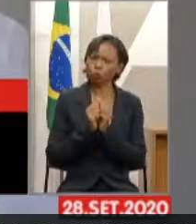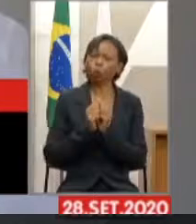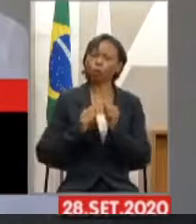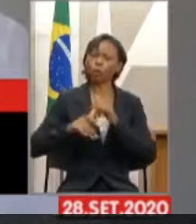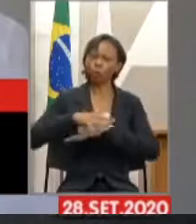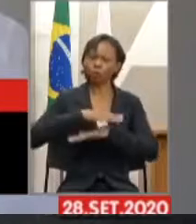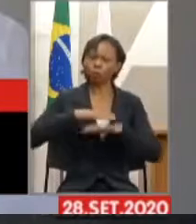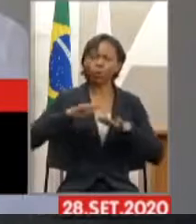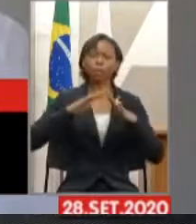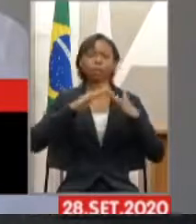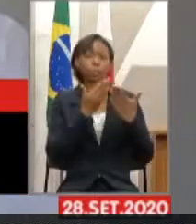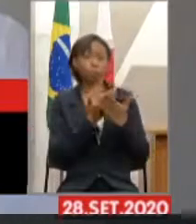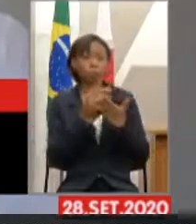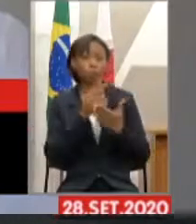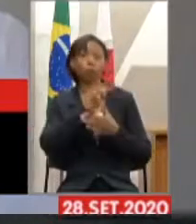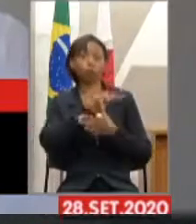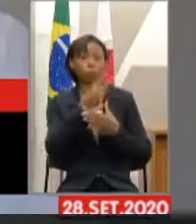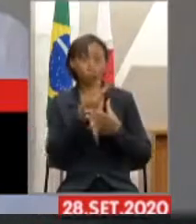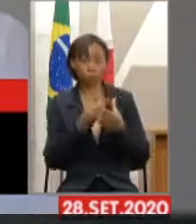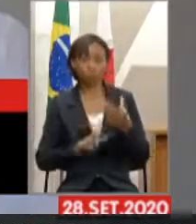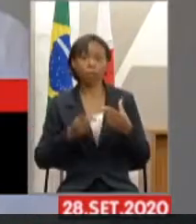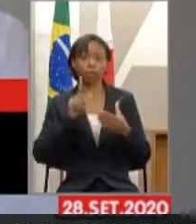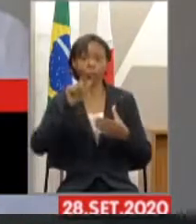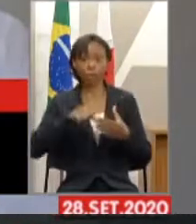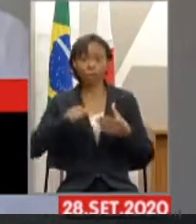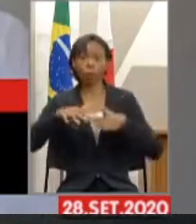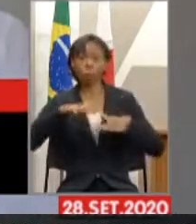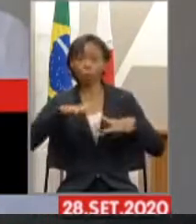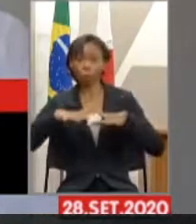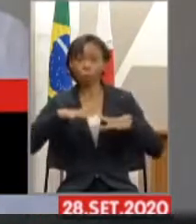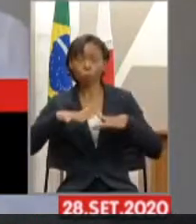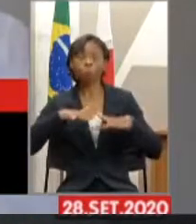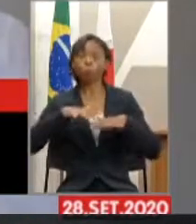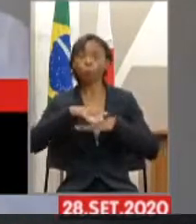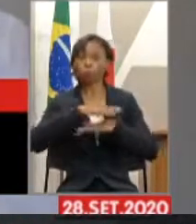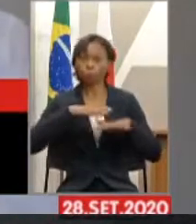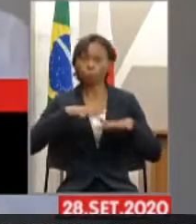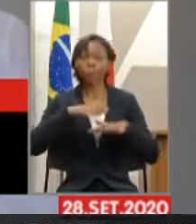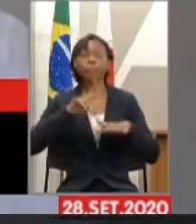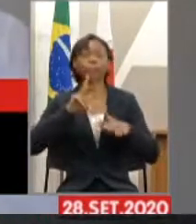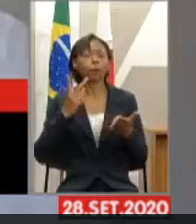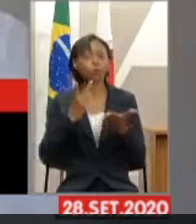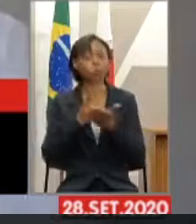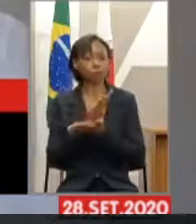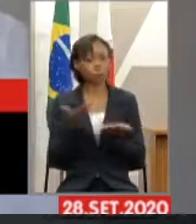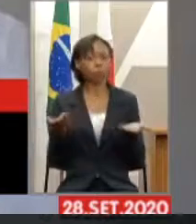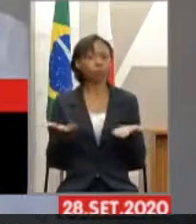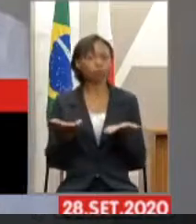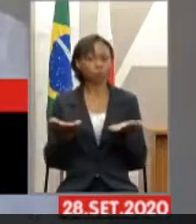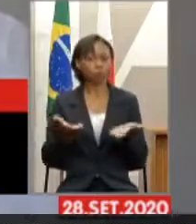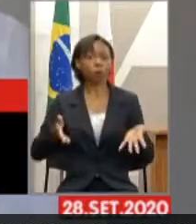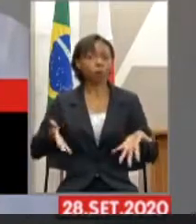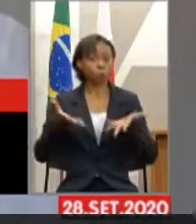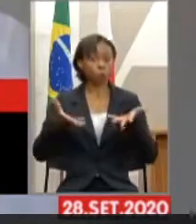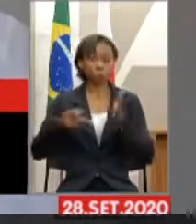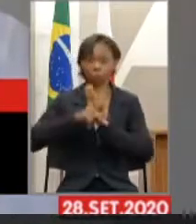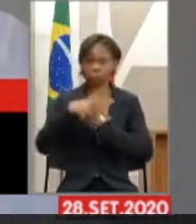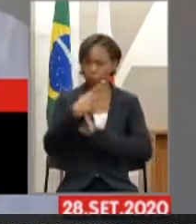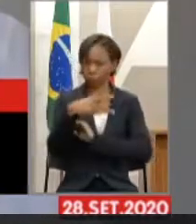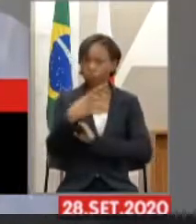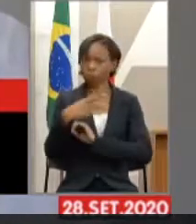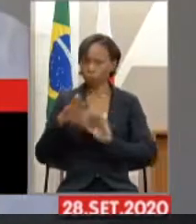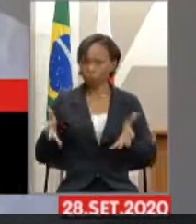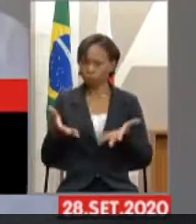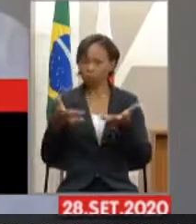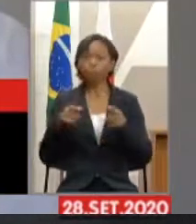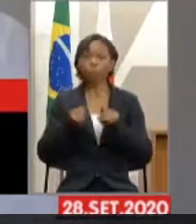Bilingue, que é um movimento que acontece atualmente, promovido por vocês e com a